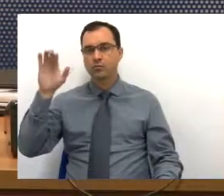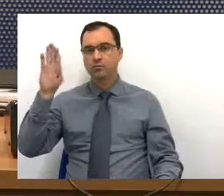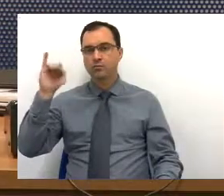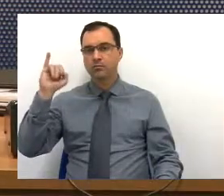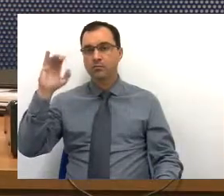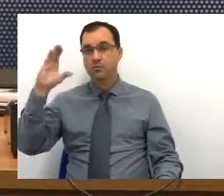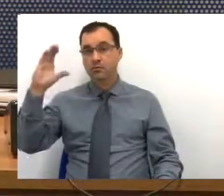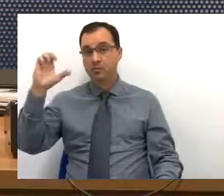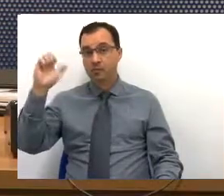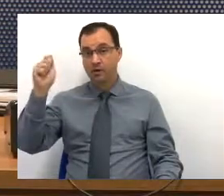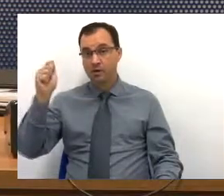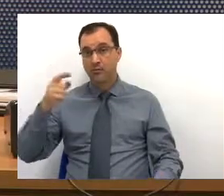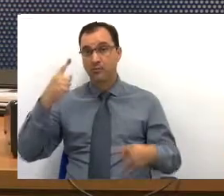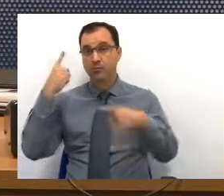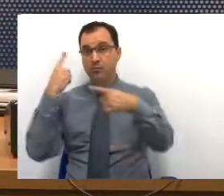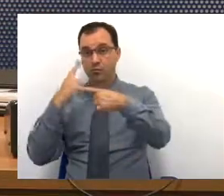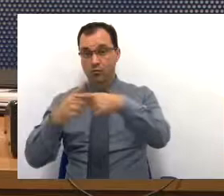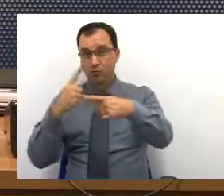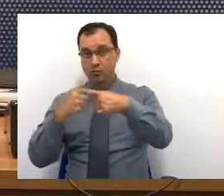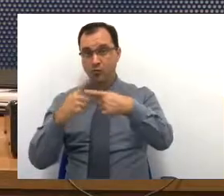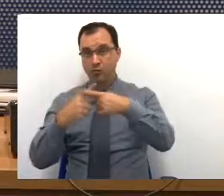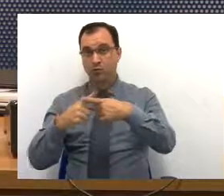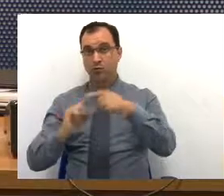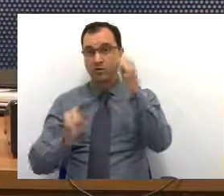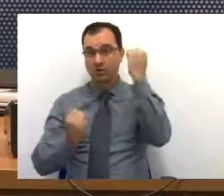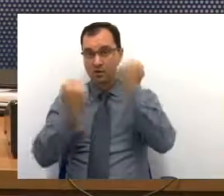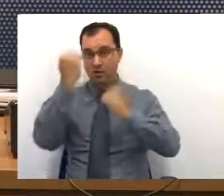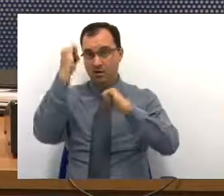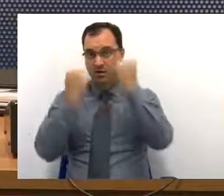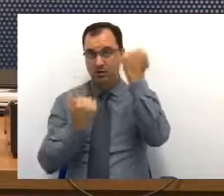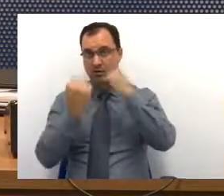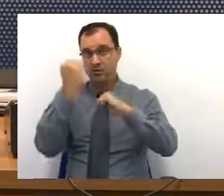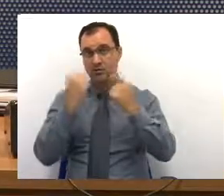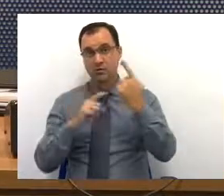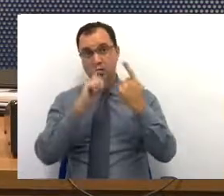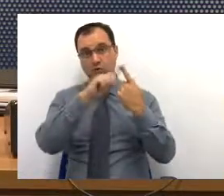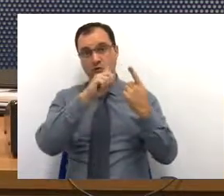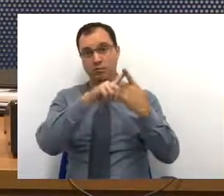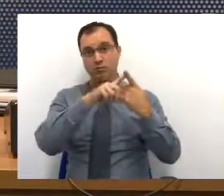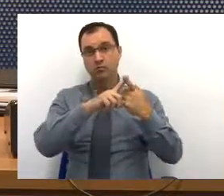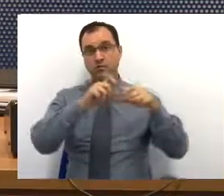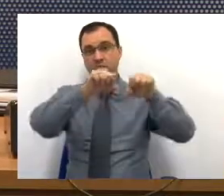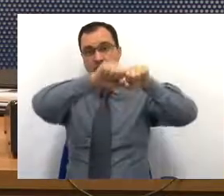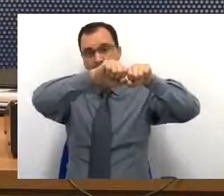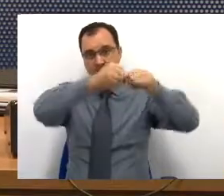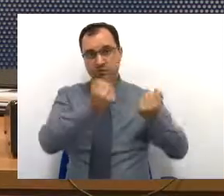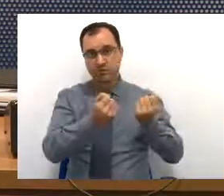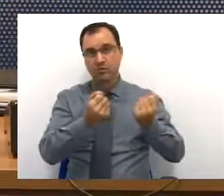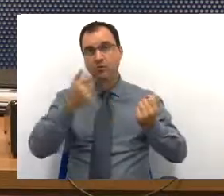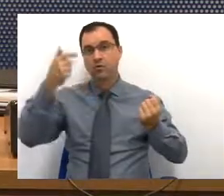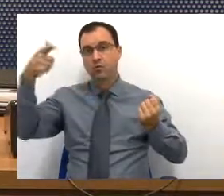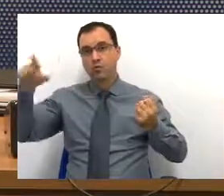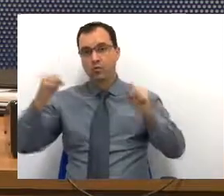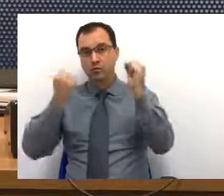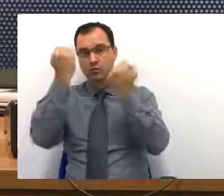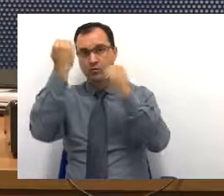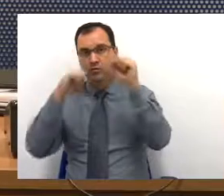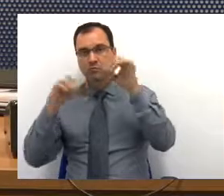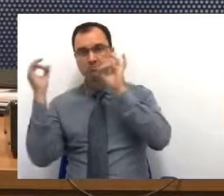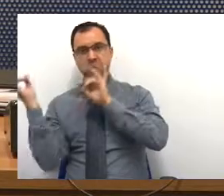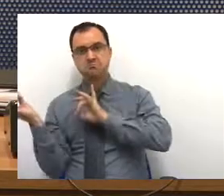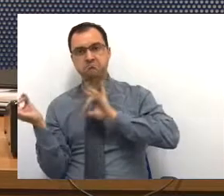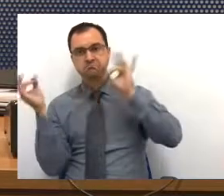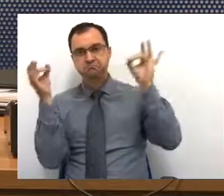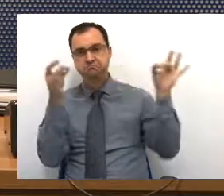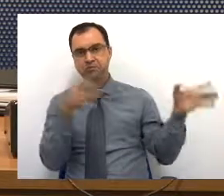por motivo das empresas, uma delas faliu, a outra abandonou a obra, foi multada.